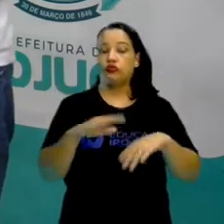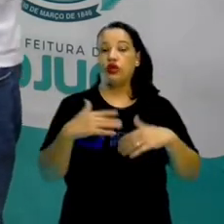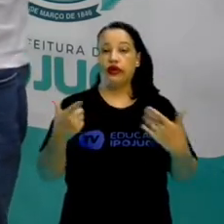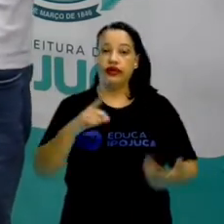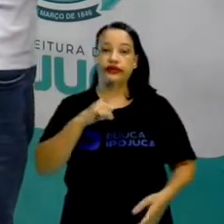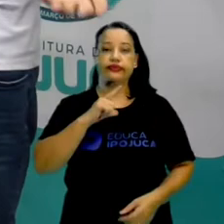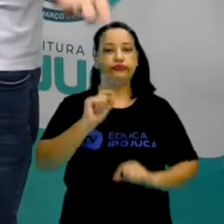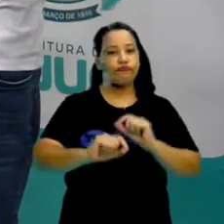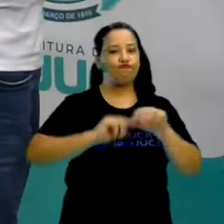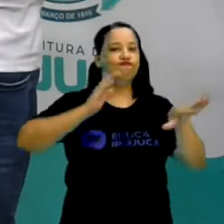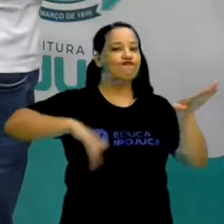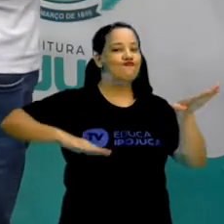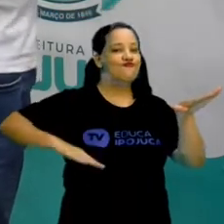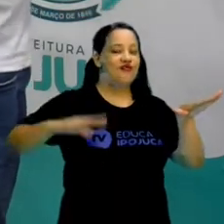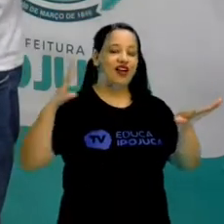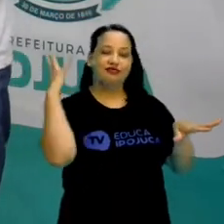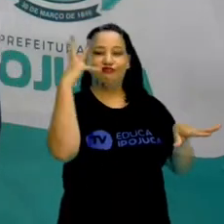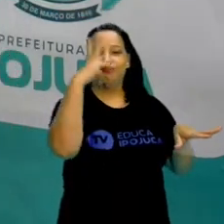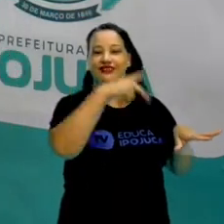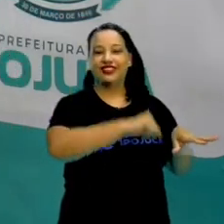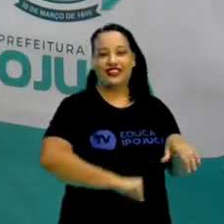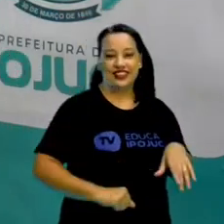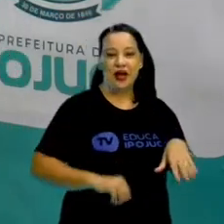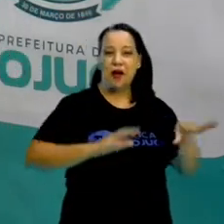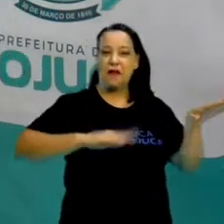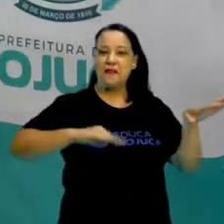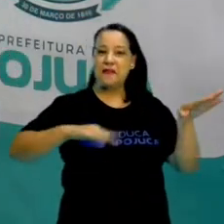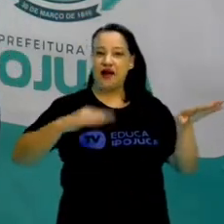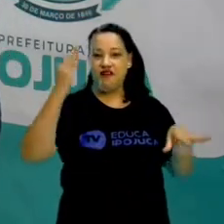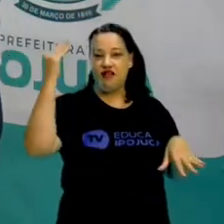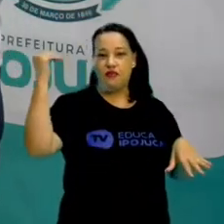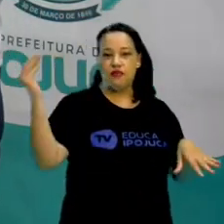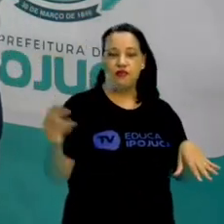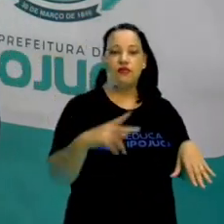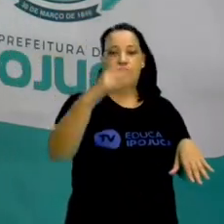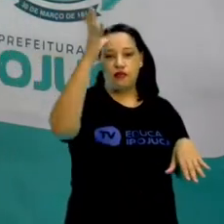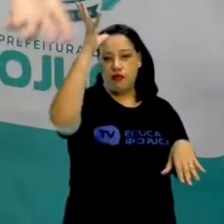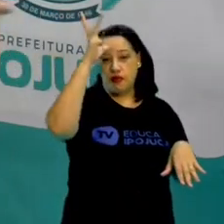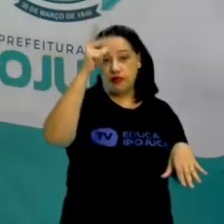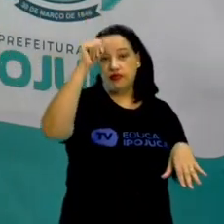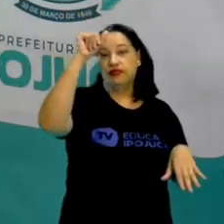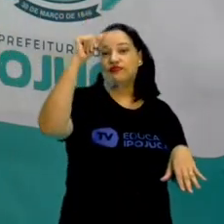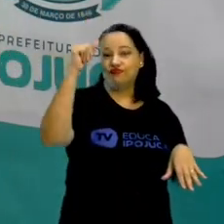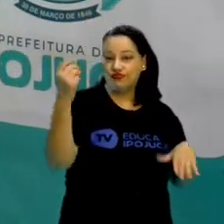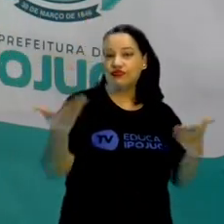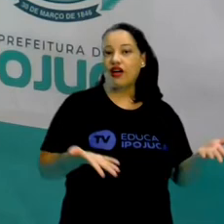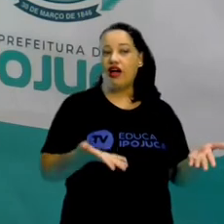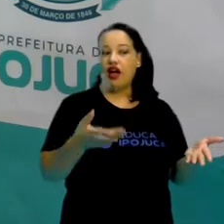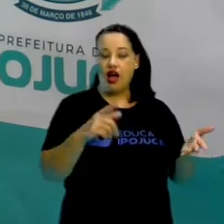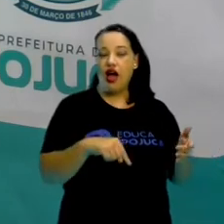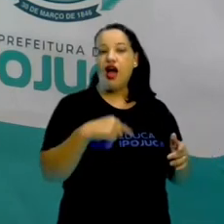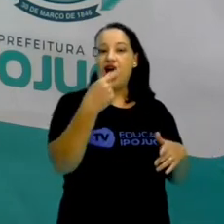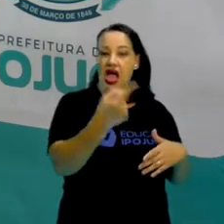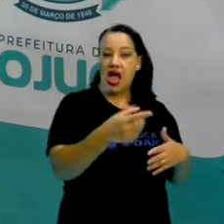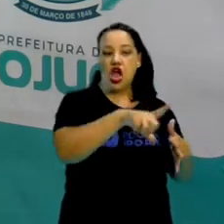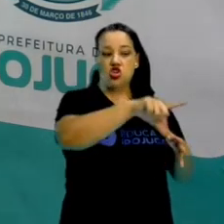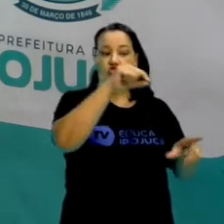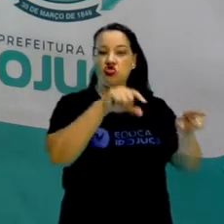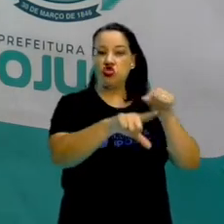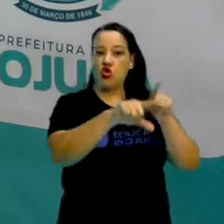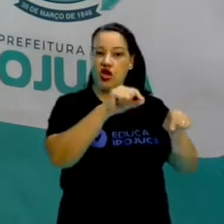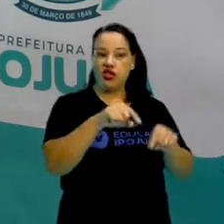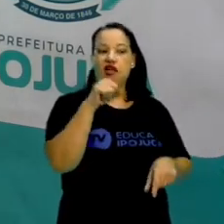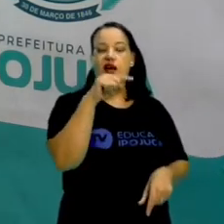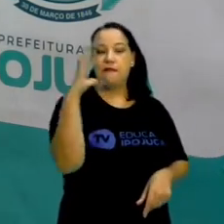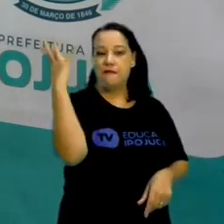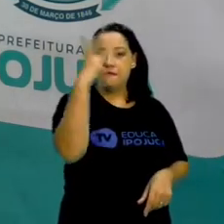belíssimas praias, inclusive a Praia de Porto e Galinhas que foi eleita várias vezes, certo? Uma das praias mais bonitas do